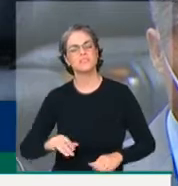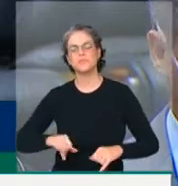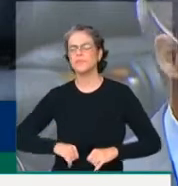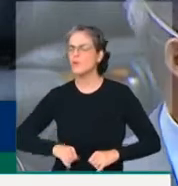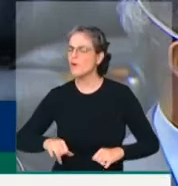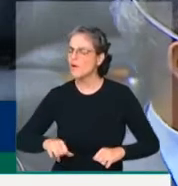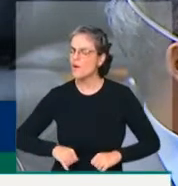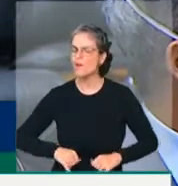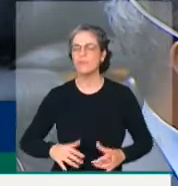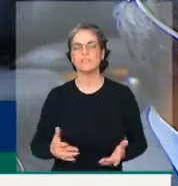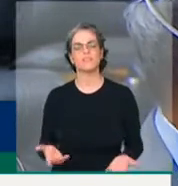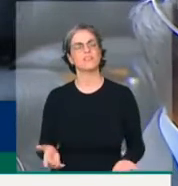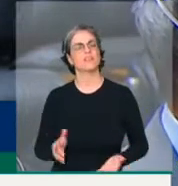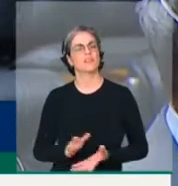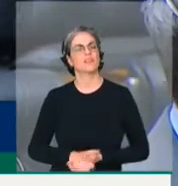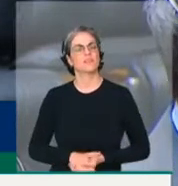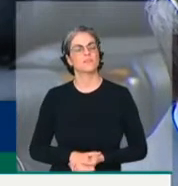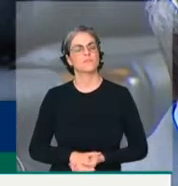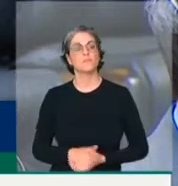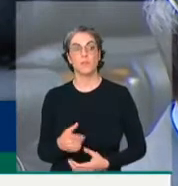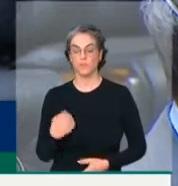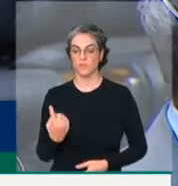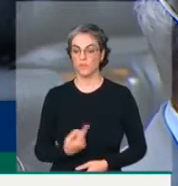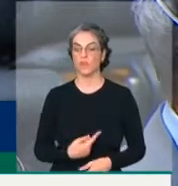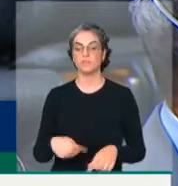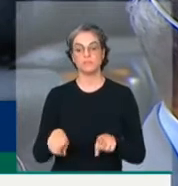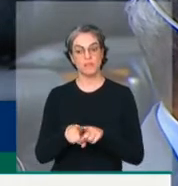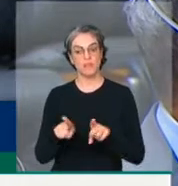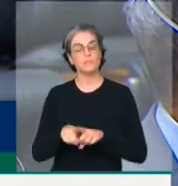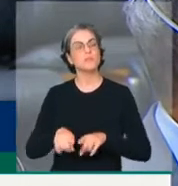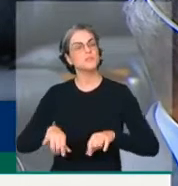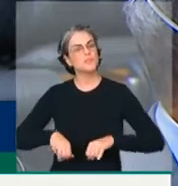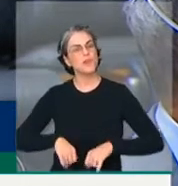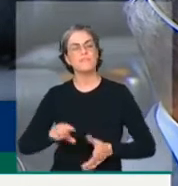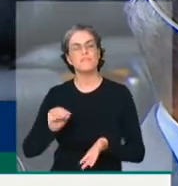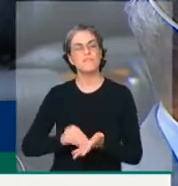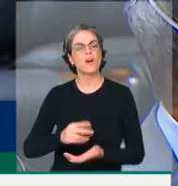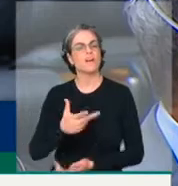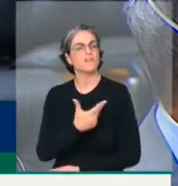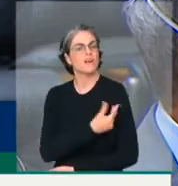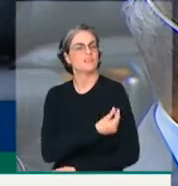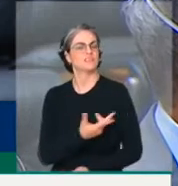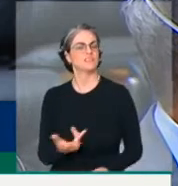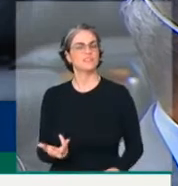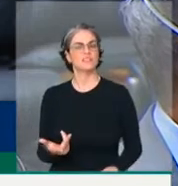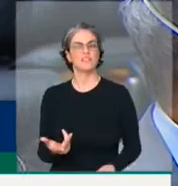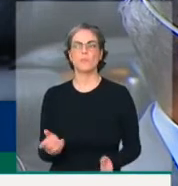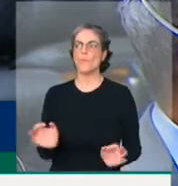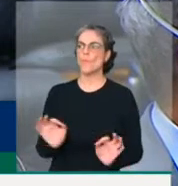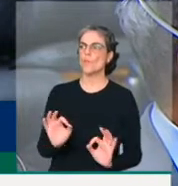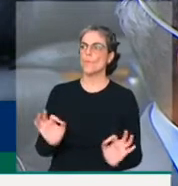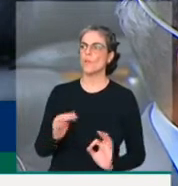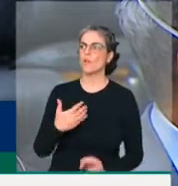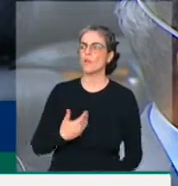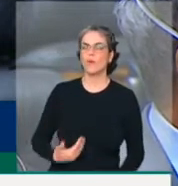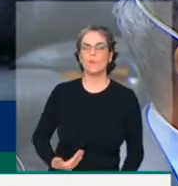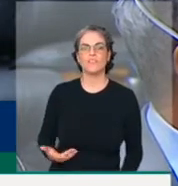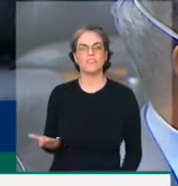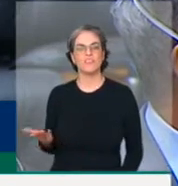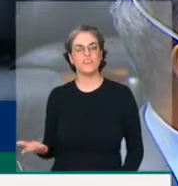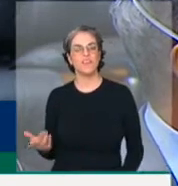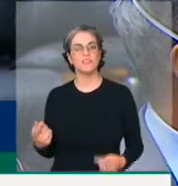Sofrendo também, senhor presidente, todos nós pela falta de vacina, pela falta de um governo que possa realmente